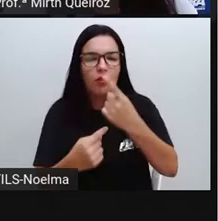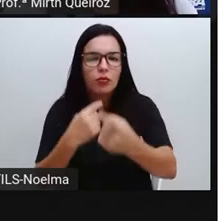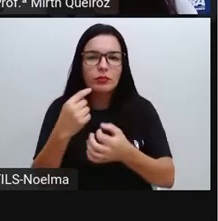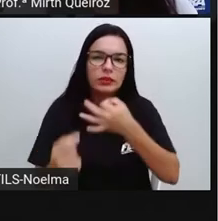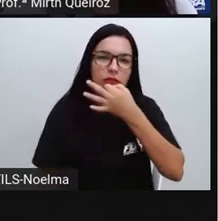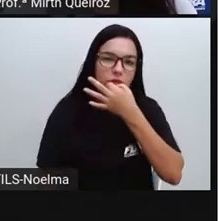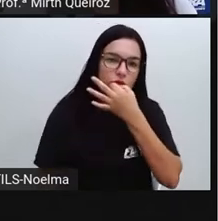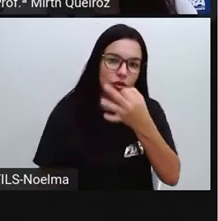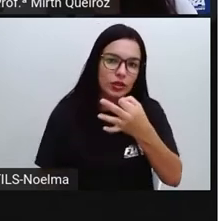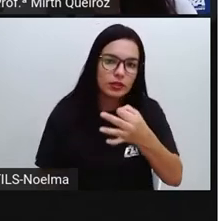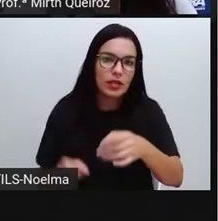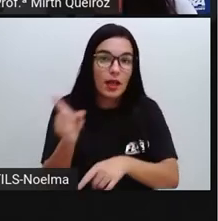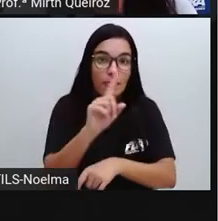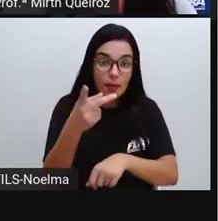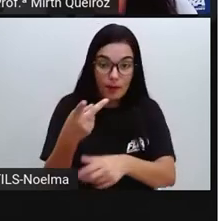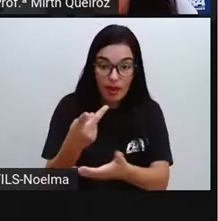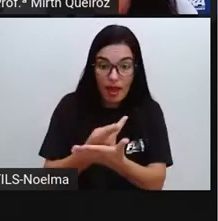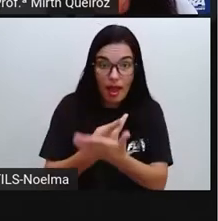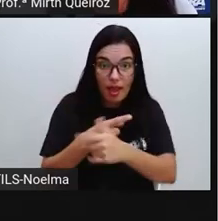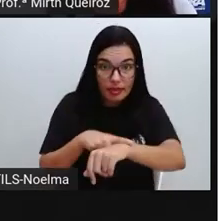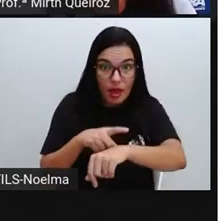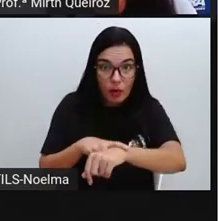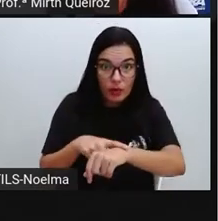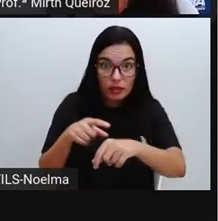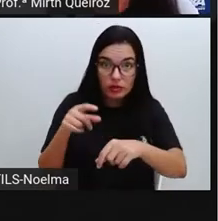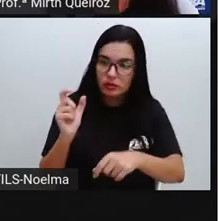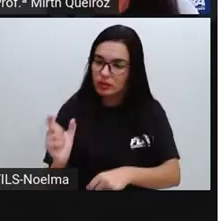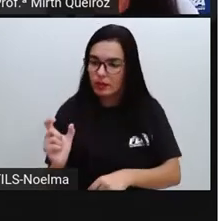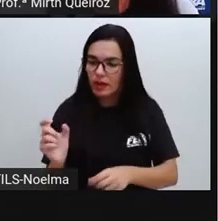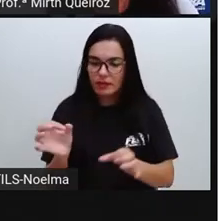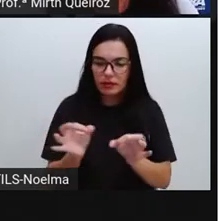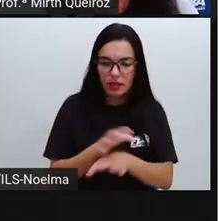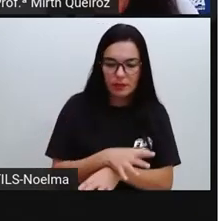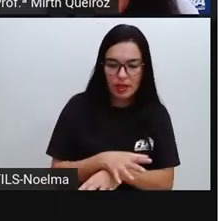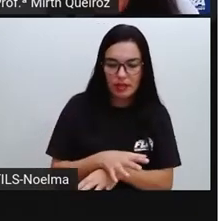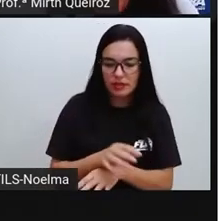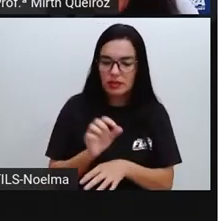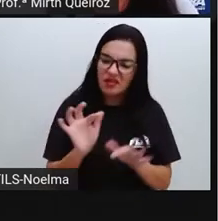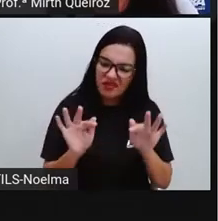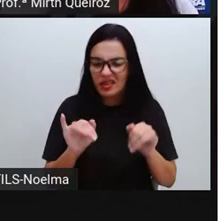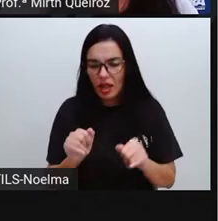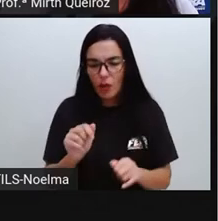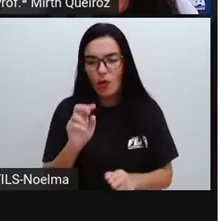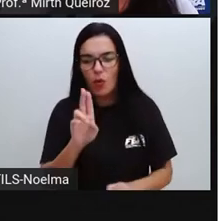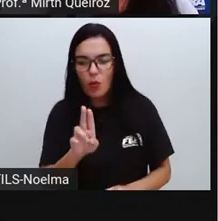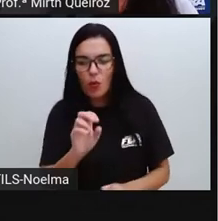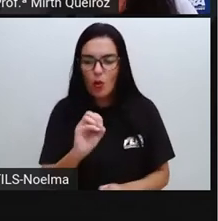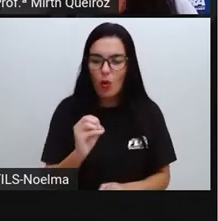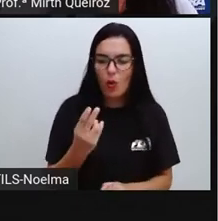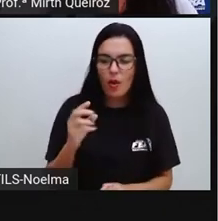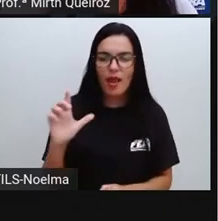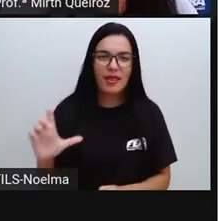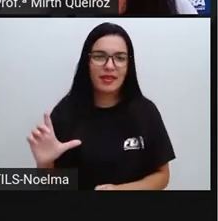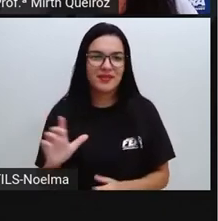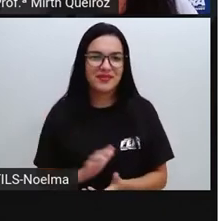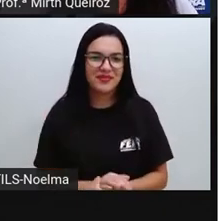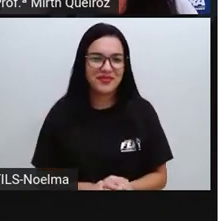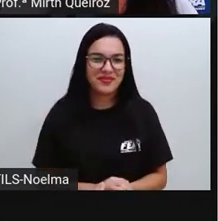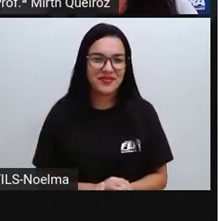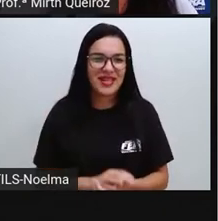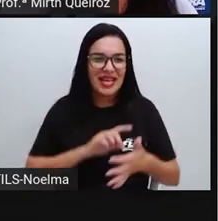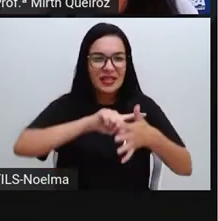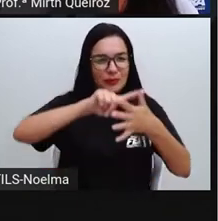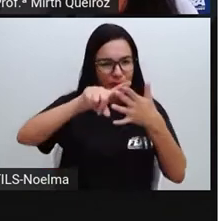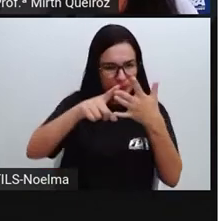escrever as palavras terminadas em U ou em L. A primeira dica aí, alguns substantivos